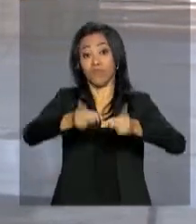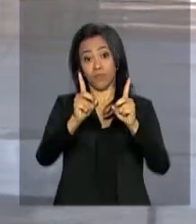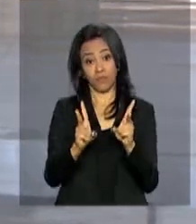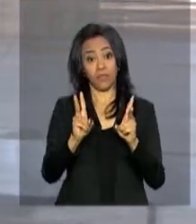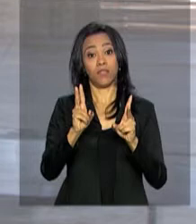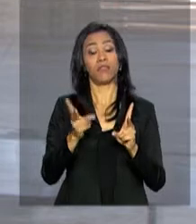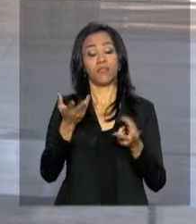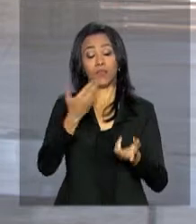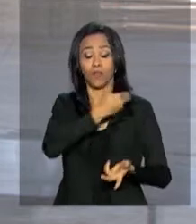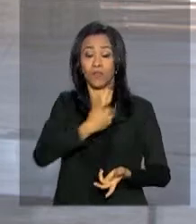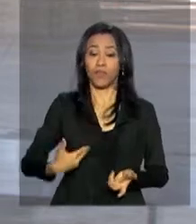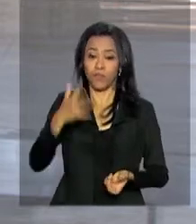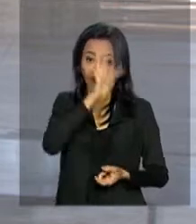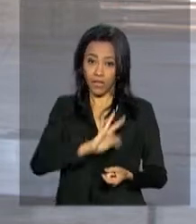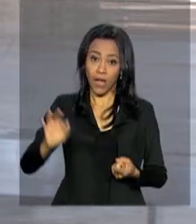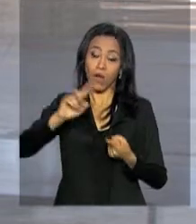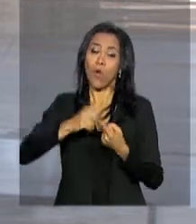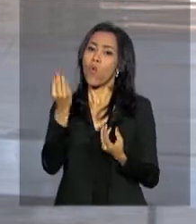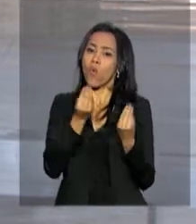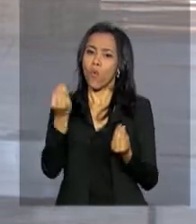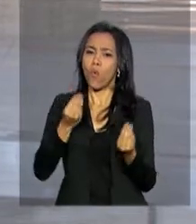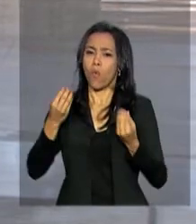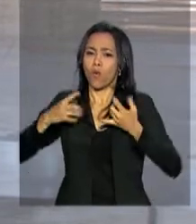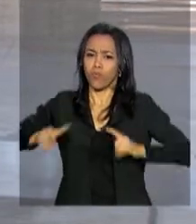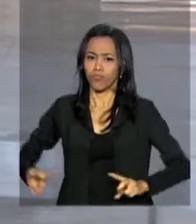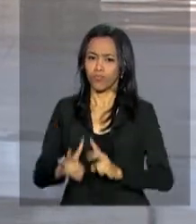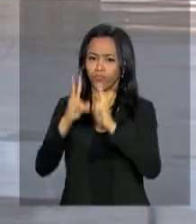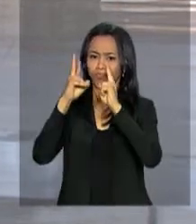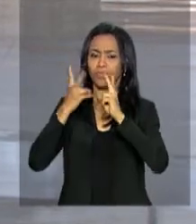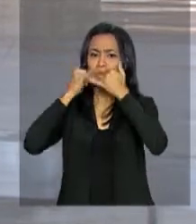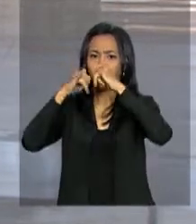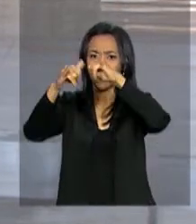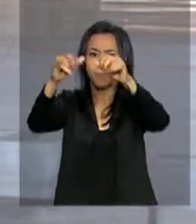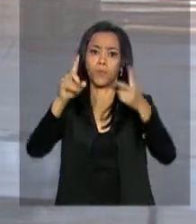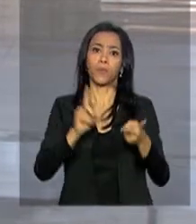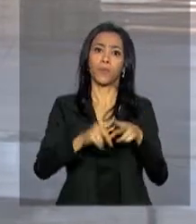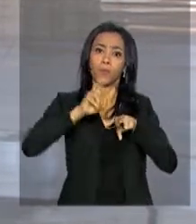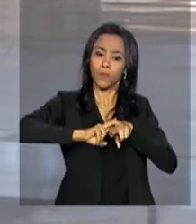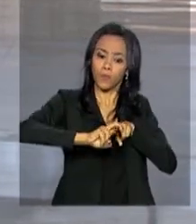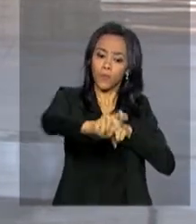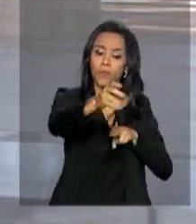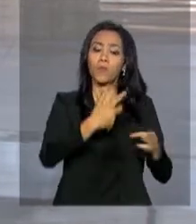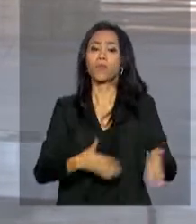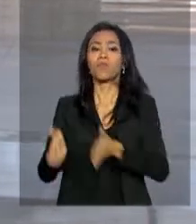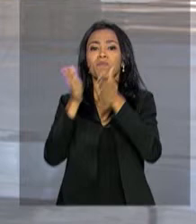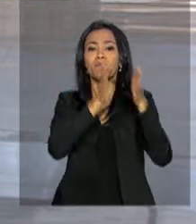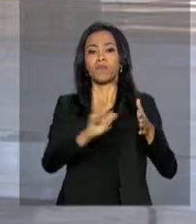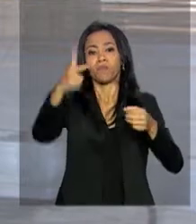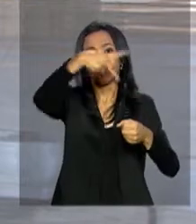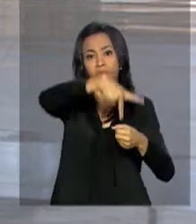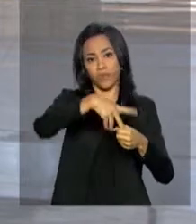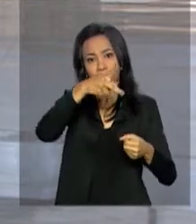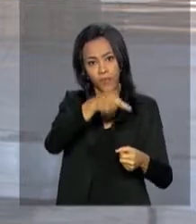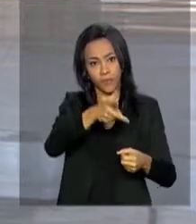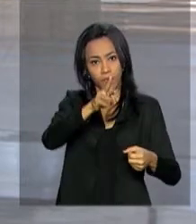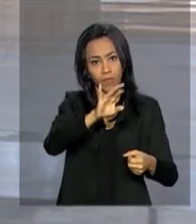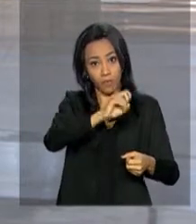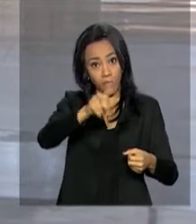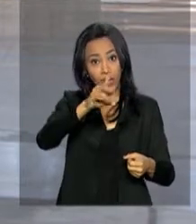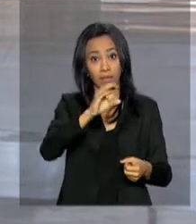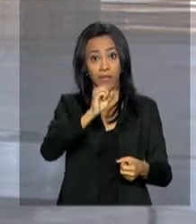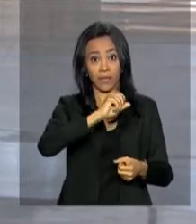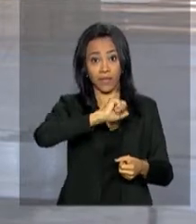Entre eles estão linhas de transmissão, ferrovias, partilha do pré-sal e também rodovias em Santa